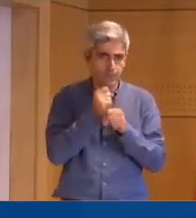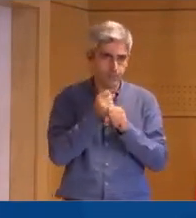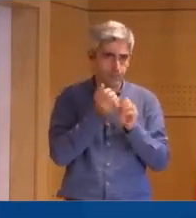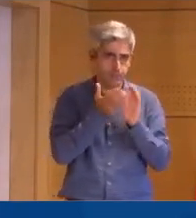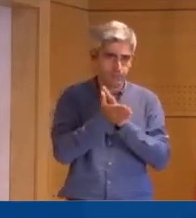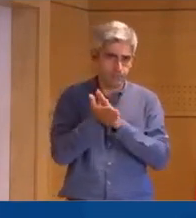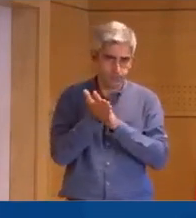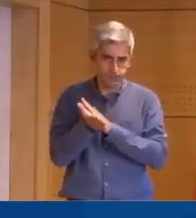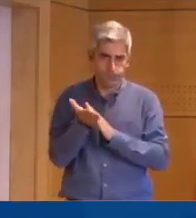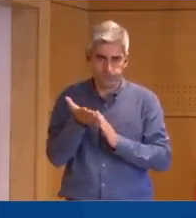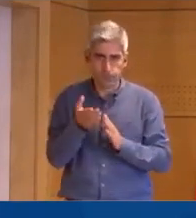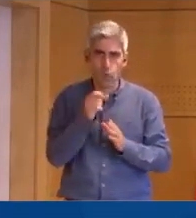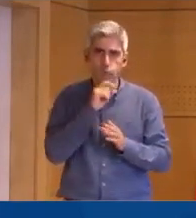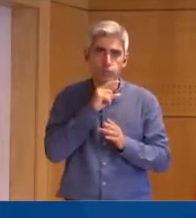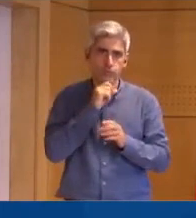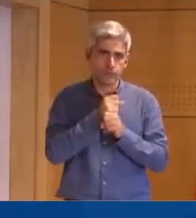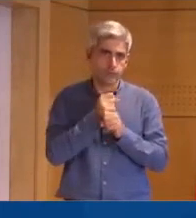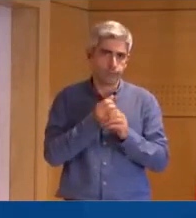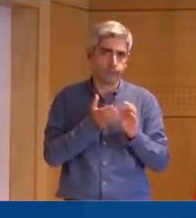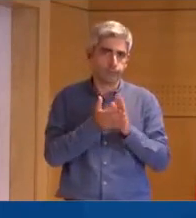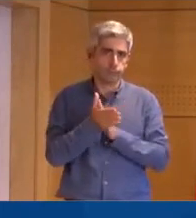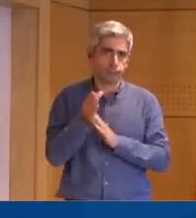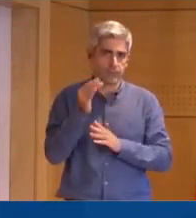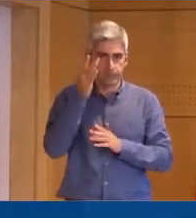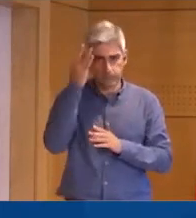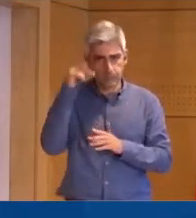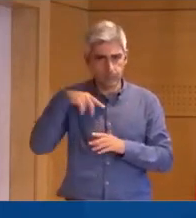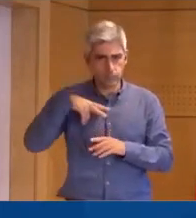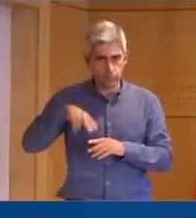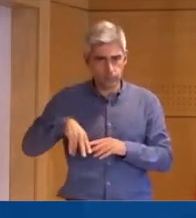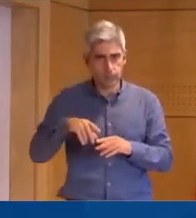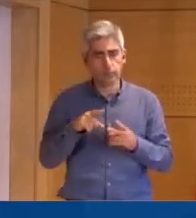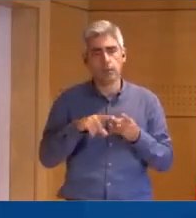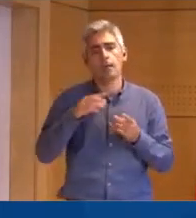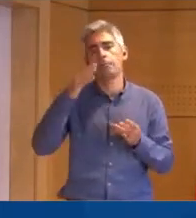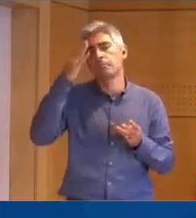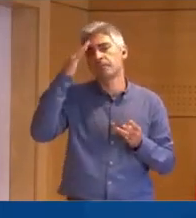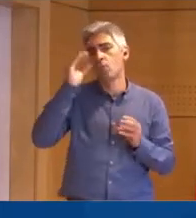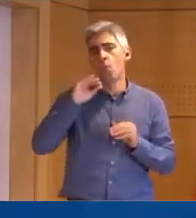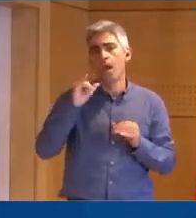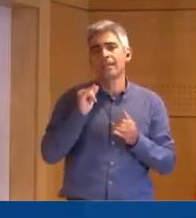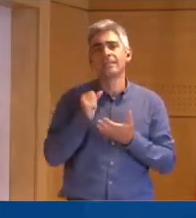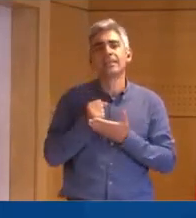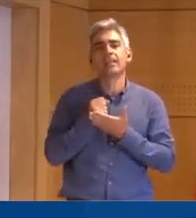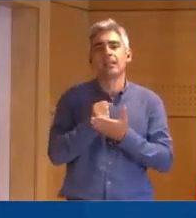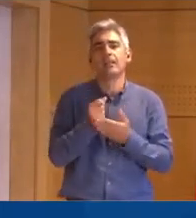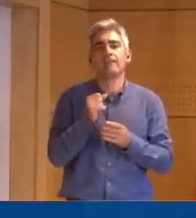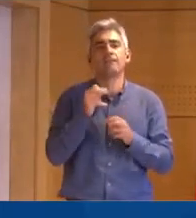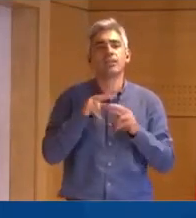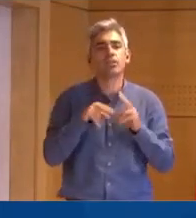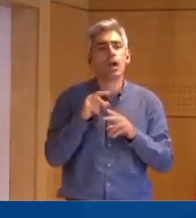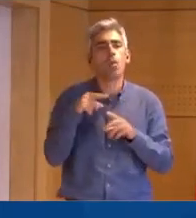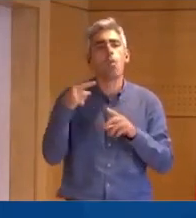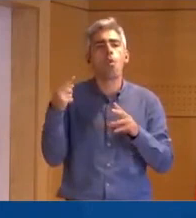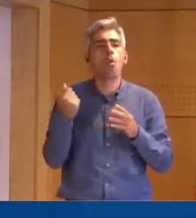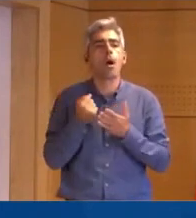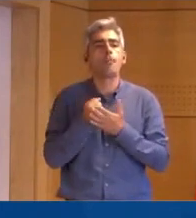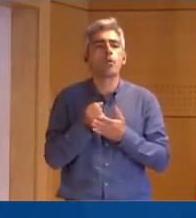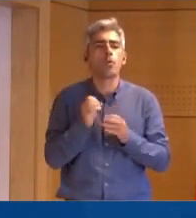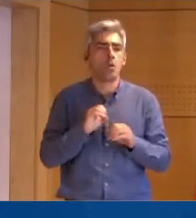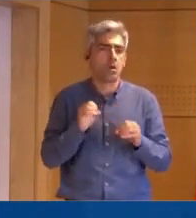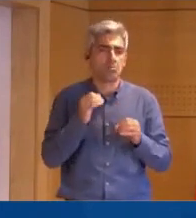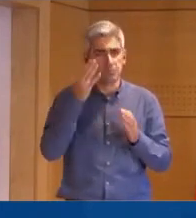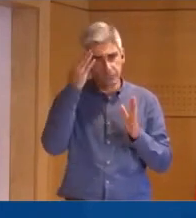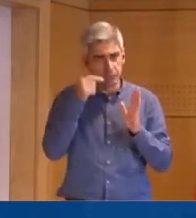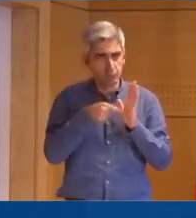de oportunidades de trabalho em Portugal. Não está previsto nenhum incentivo fiscal ou de outra natureza que não